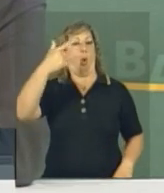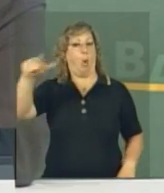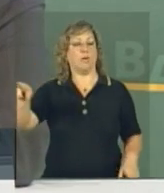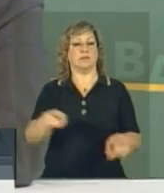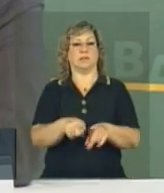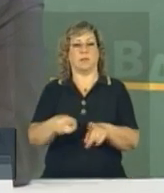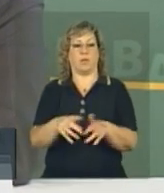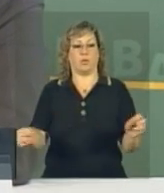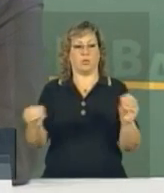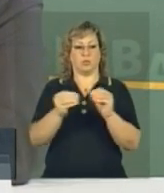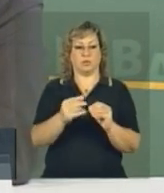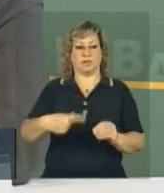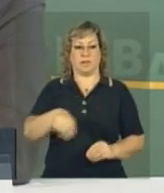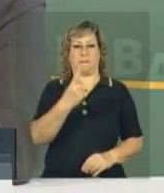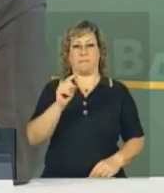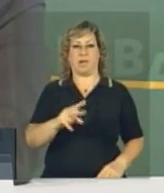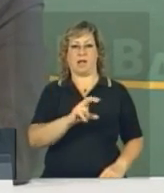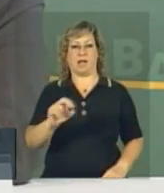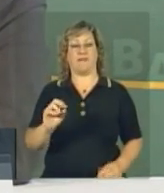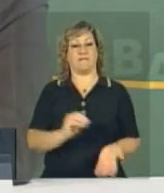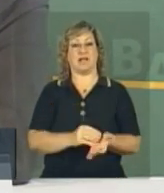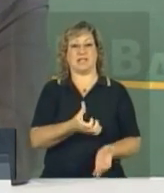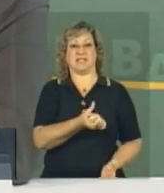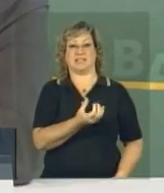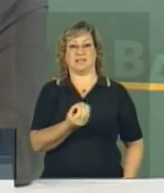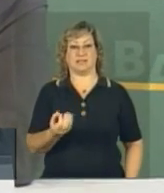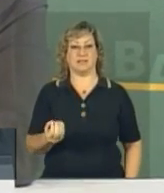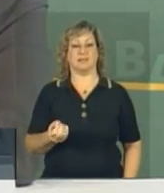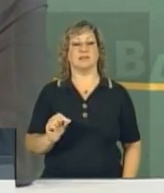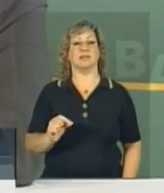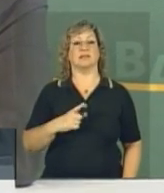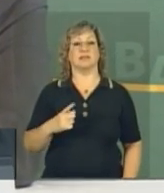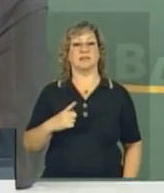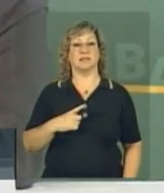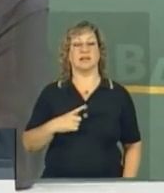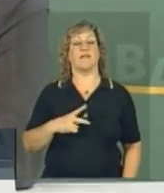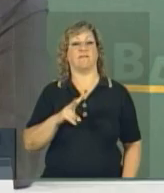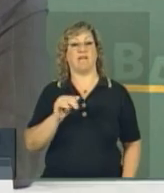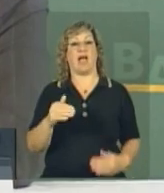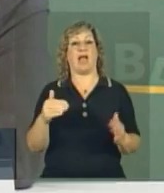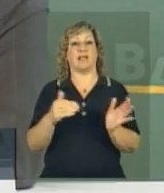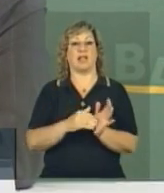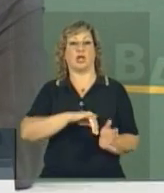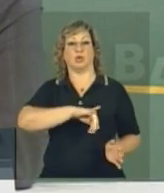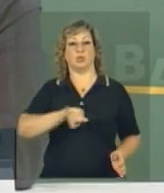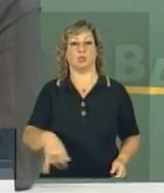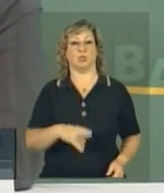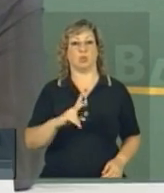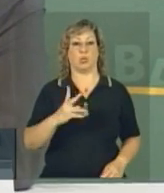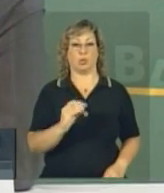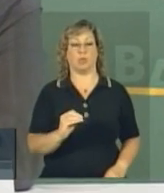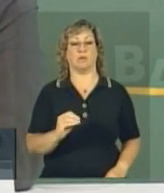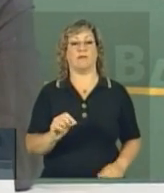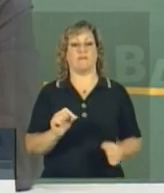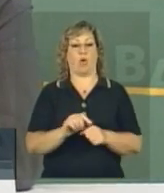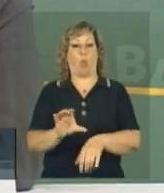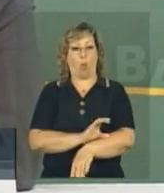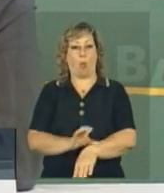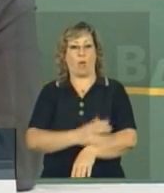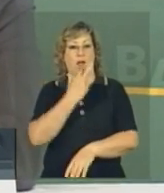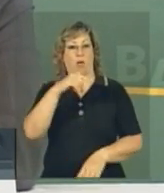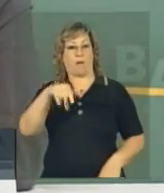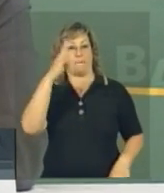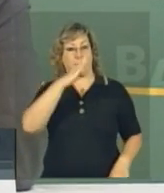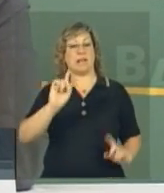complementares desses 1.500, que faltam 600, irão até junho, fazendo o curso de língua no Brasil, e depois o curso de